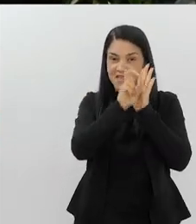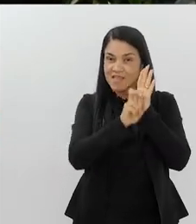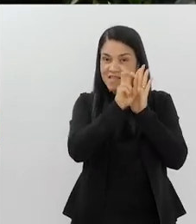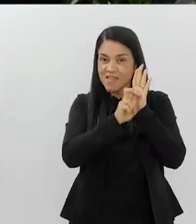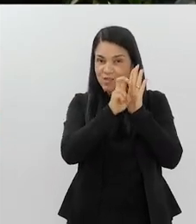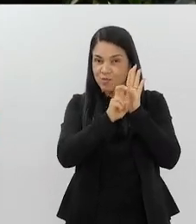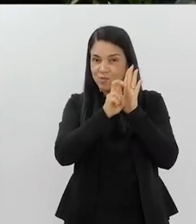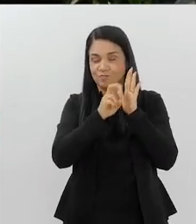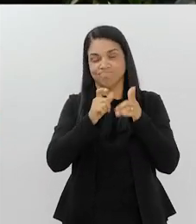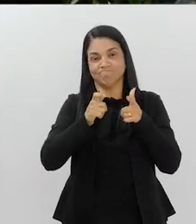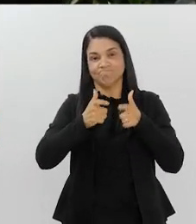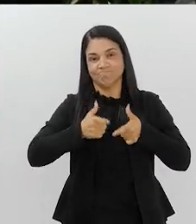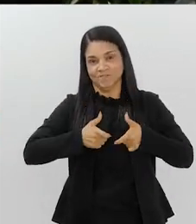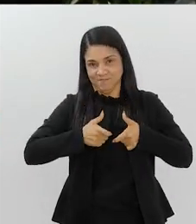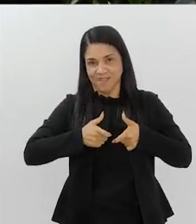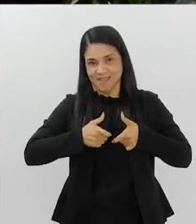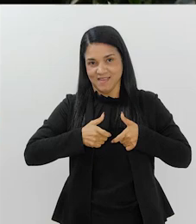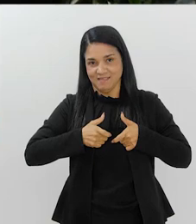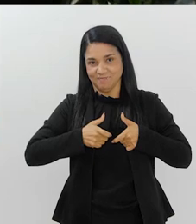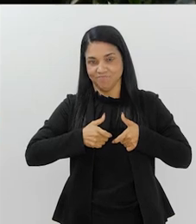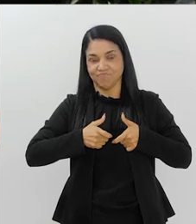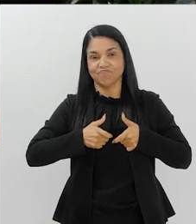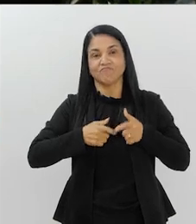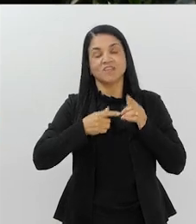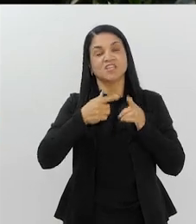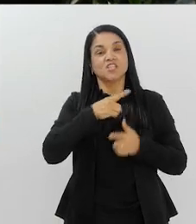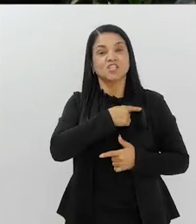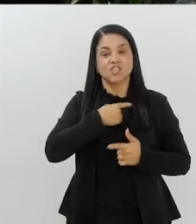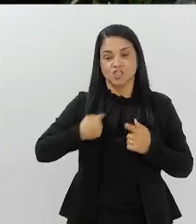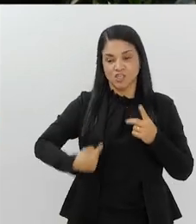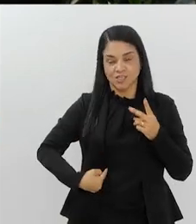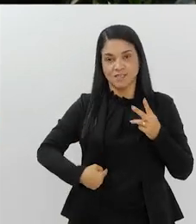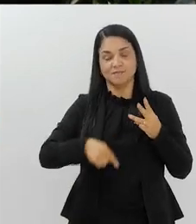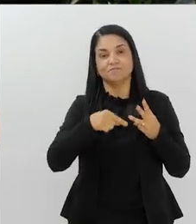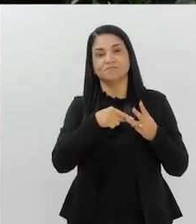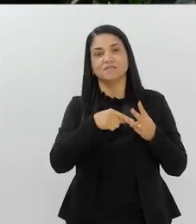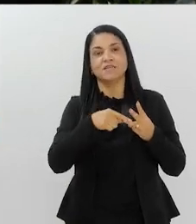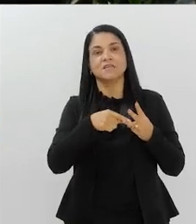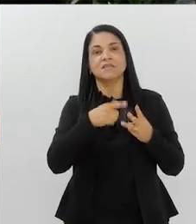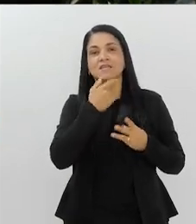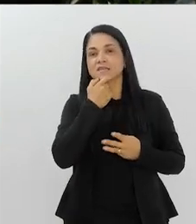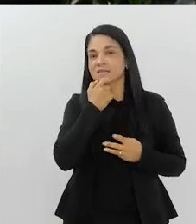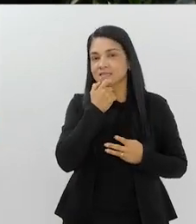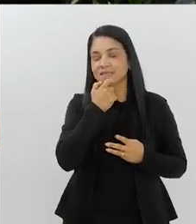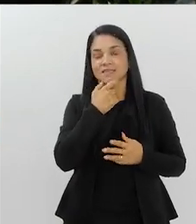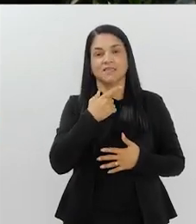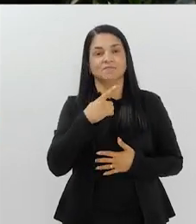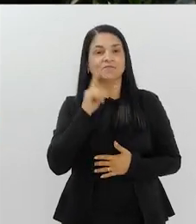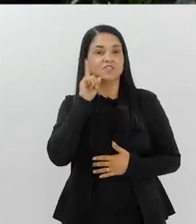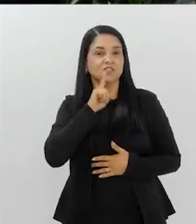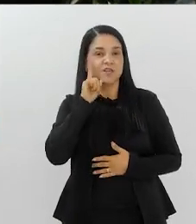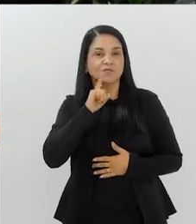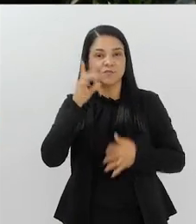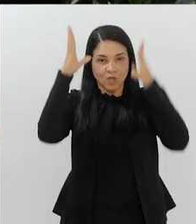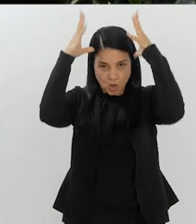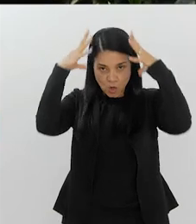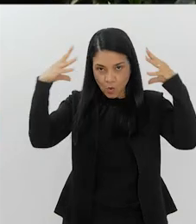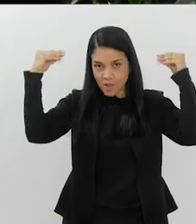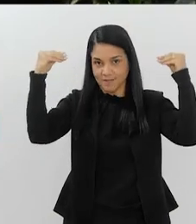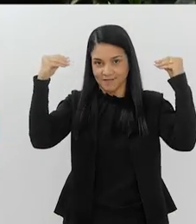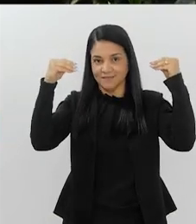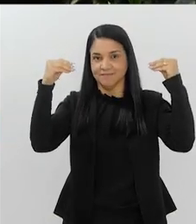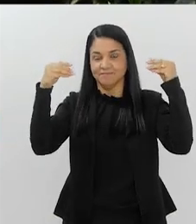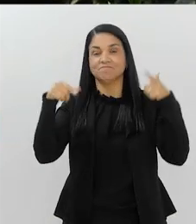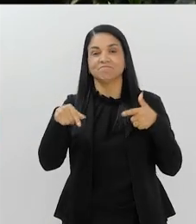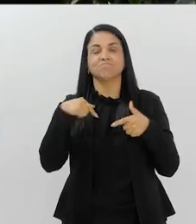quinto lugar no quadro de medalhas. Atrás somente da China, Grã-Bretanha, Estados Unidos e Holanda. Pergunto a